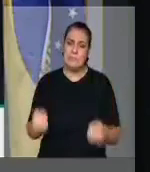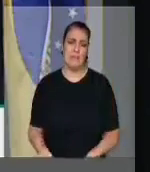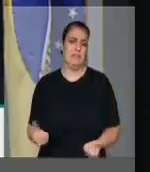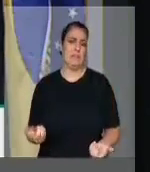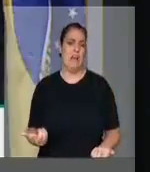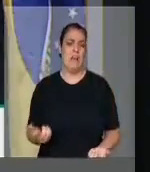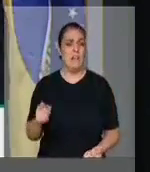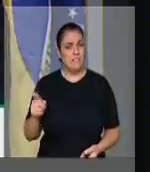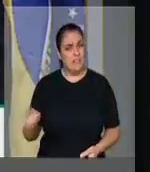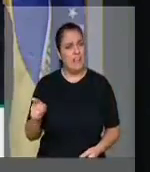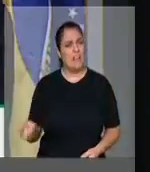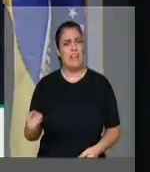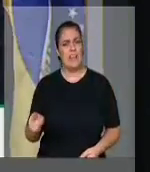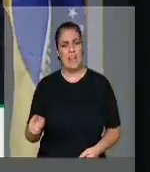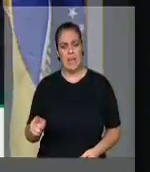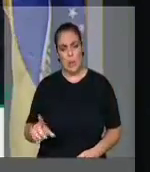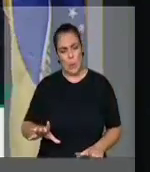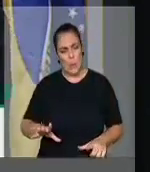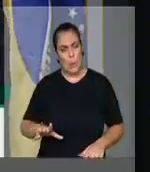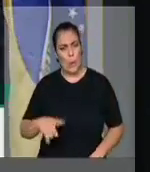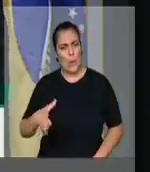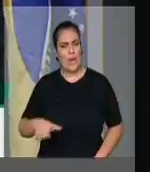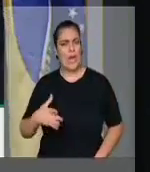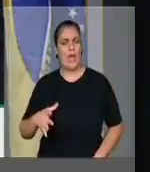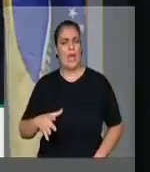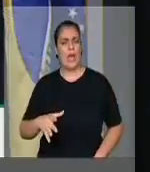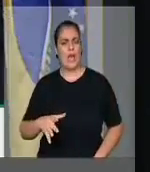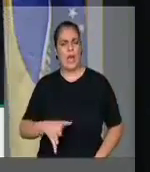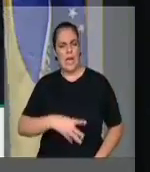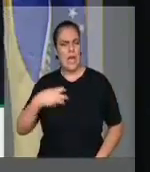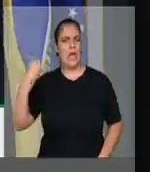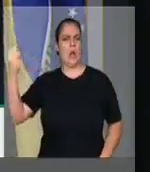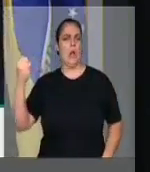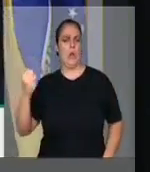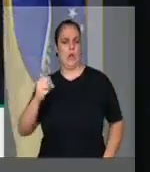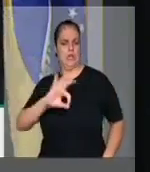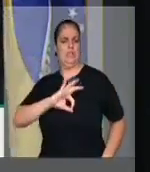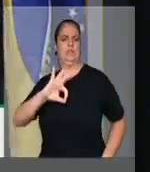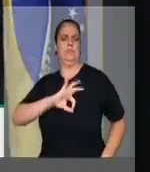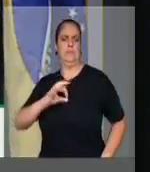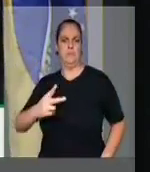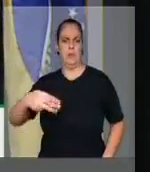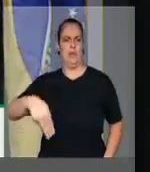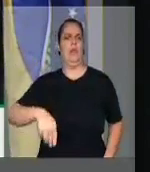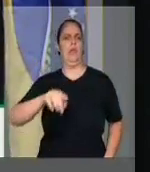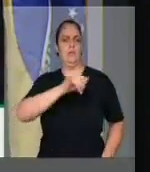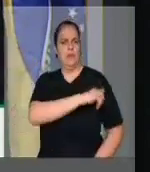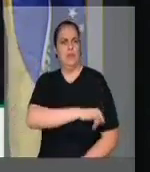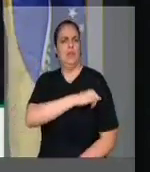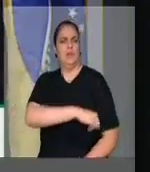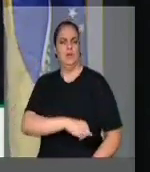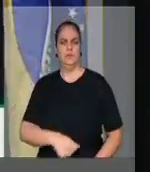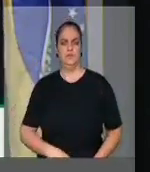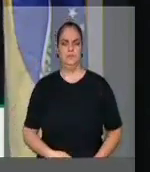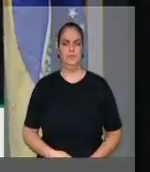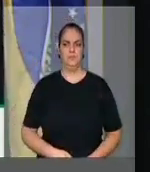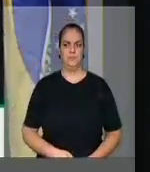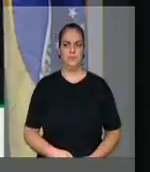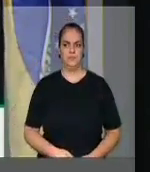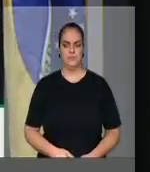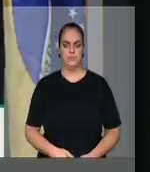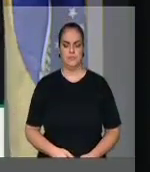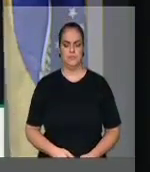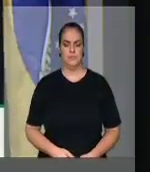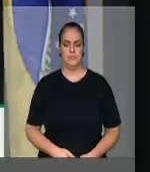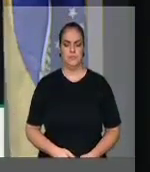heróis da polícia militar do estado do Rio de Janeiro. Por isso, a Comissão de Segurança Pública,